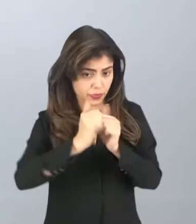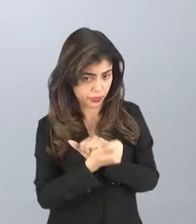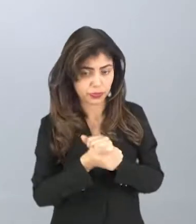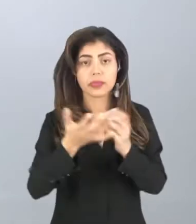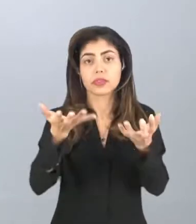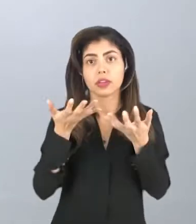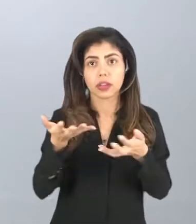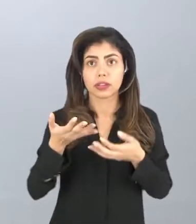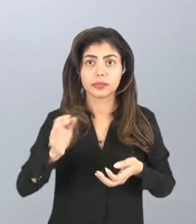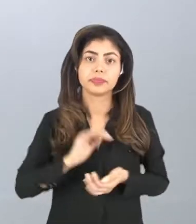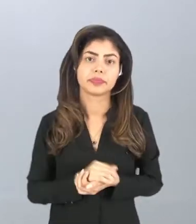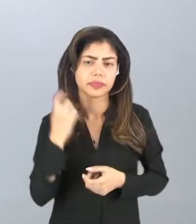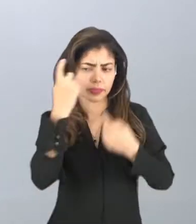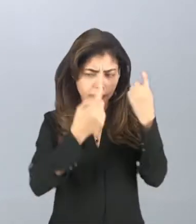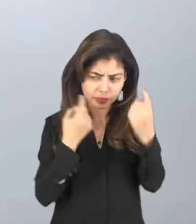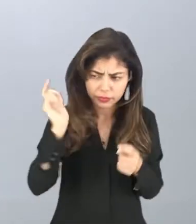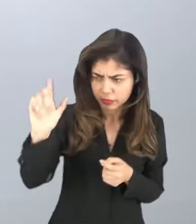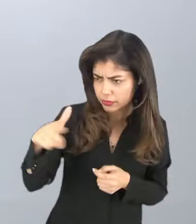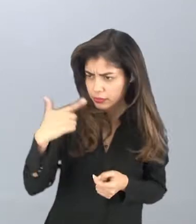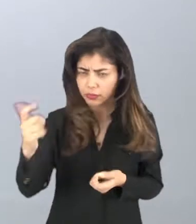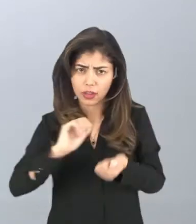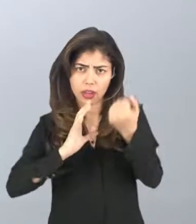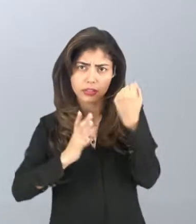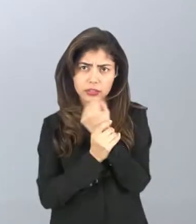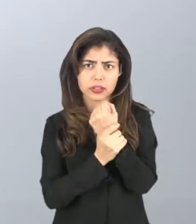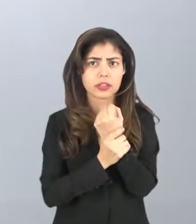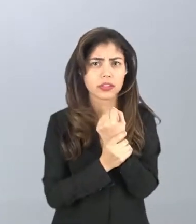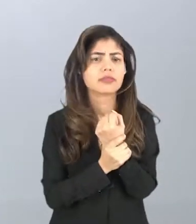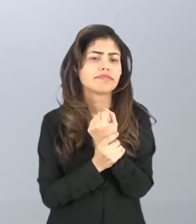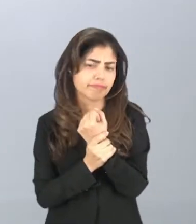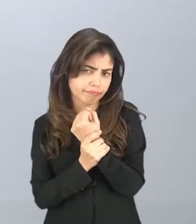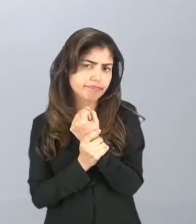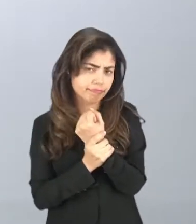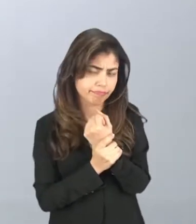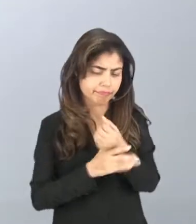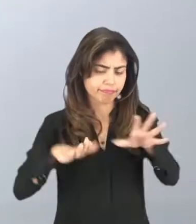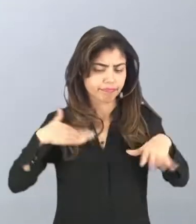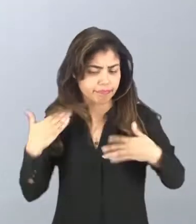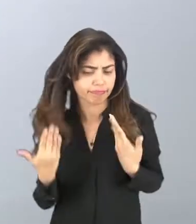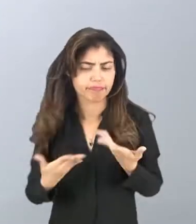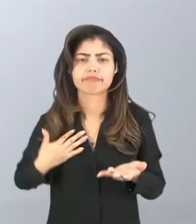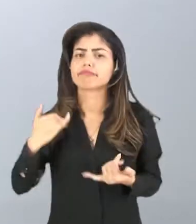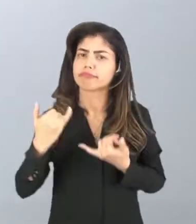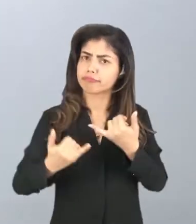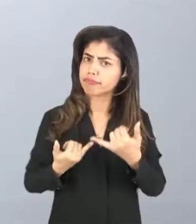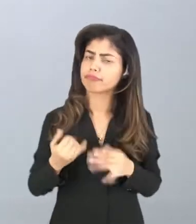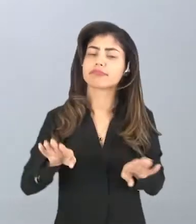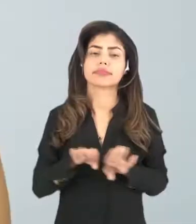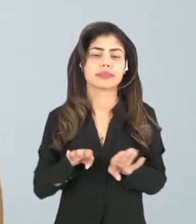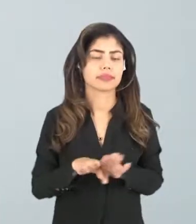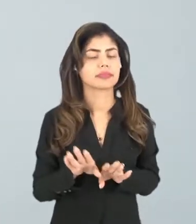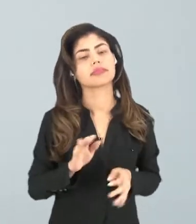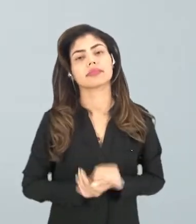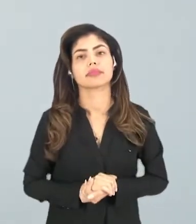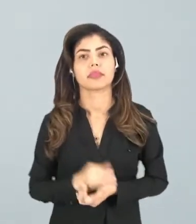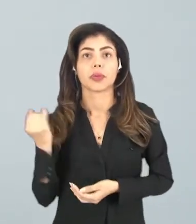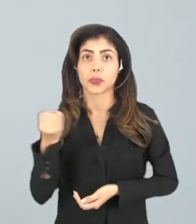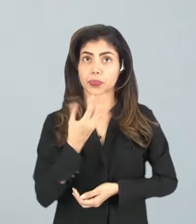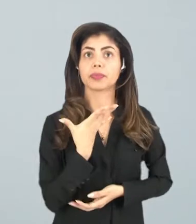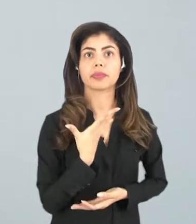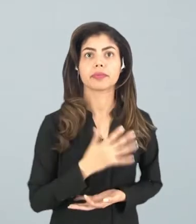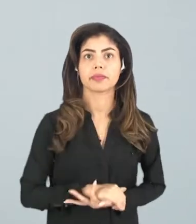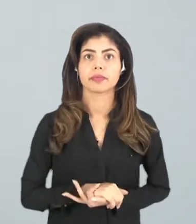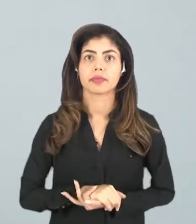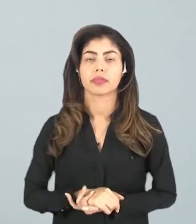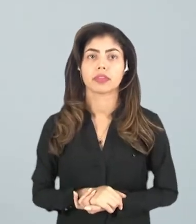querendo ou não se preocupando com a segurança deles, Com o divertimento das outras pessoas também. E é muito interessante.